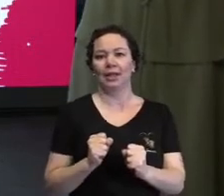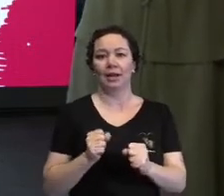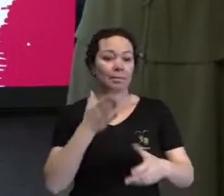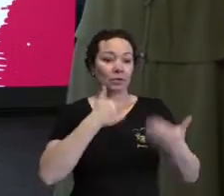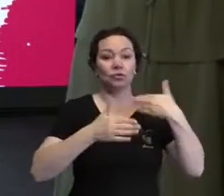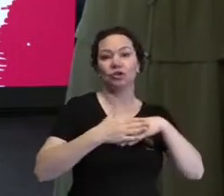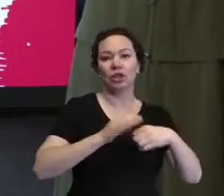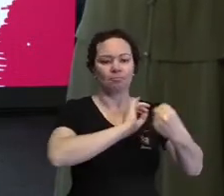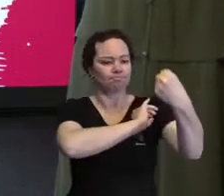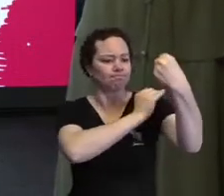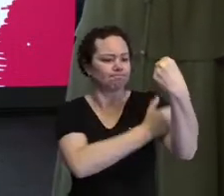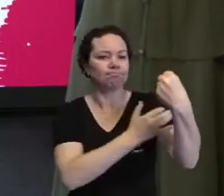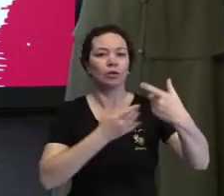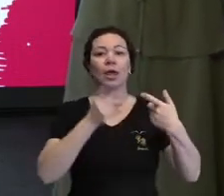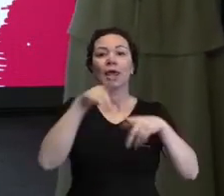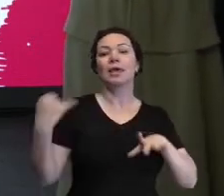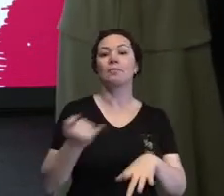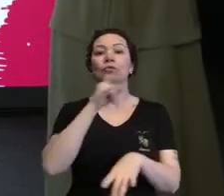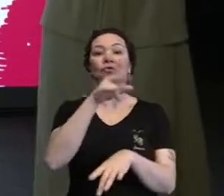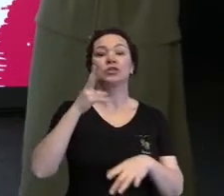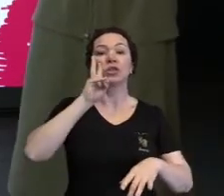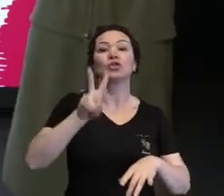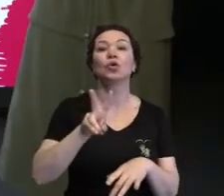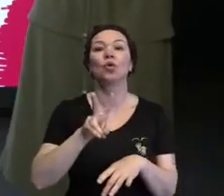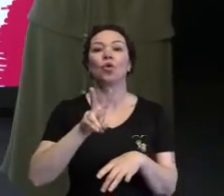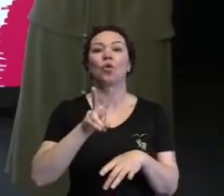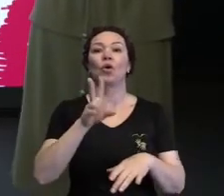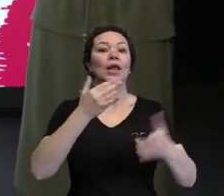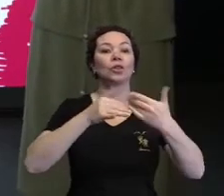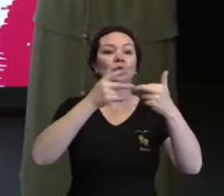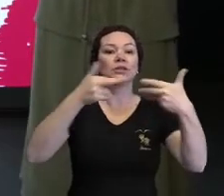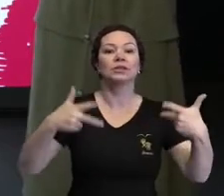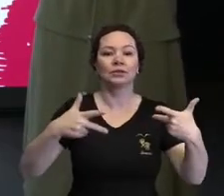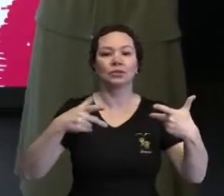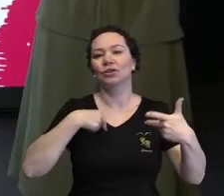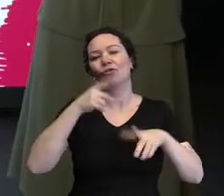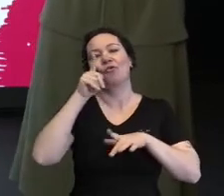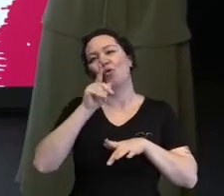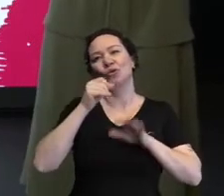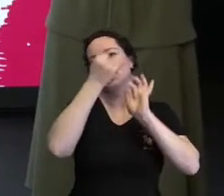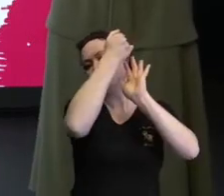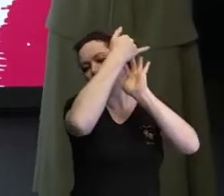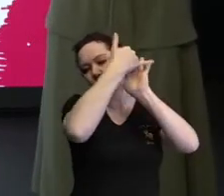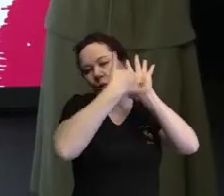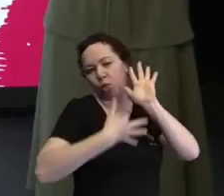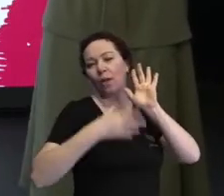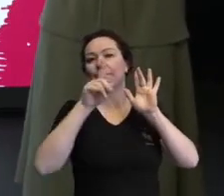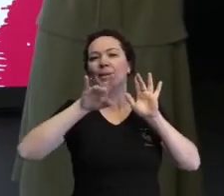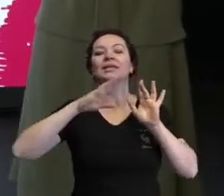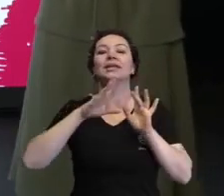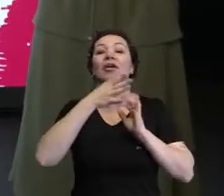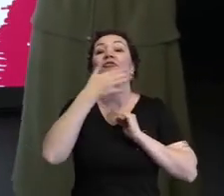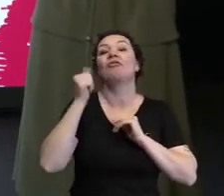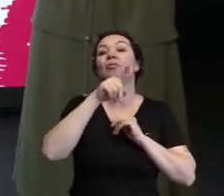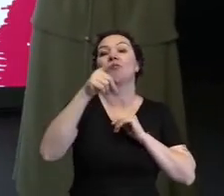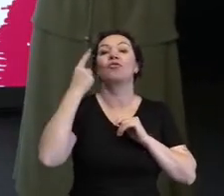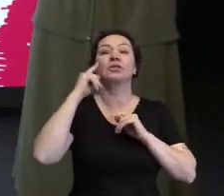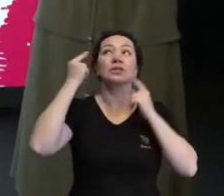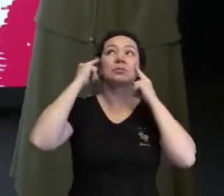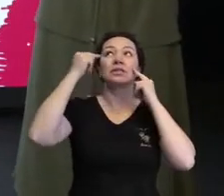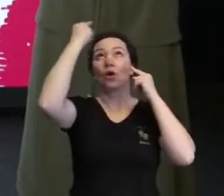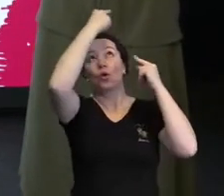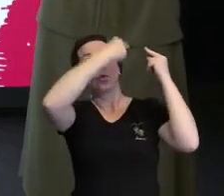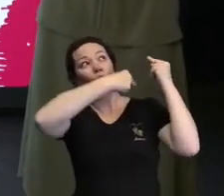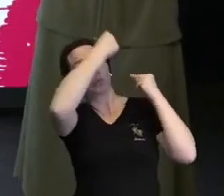todo. Então, é muito importante a gente olhar. E todos esses outros pontos, que eu não vou conseguir discorrer aqui, mas vale a pena fazer na cabeça de